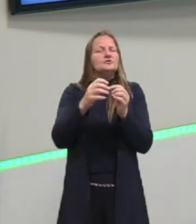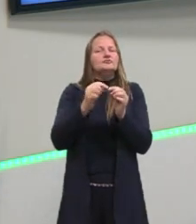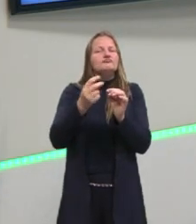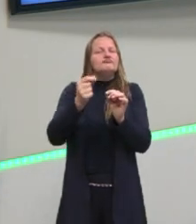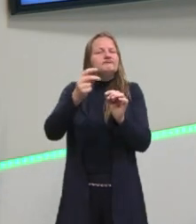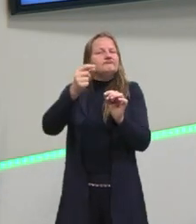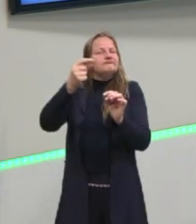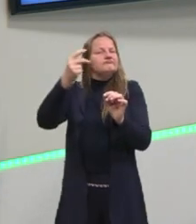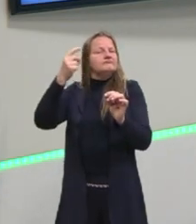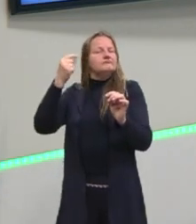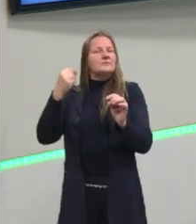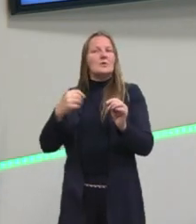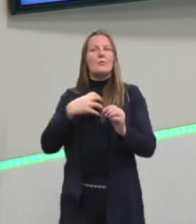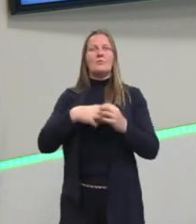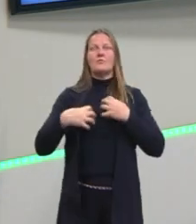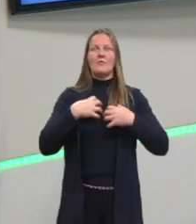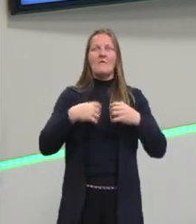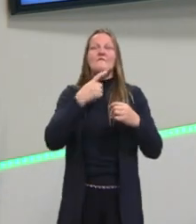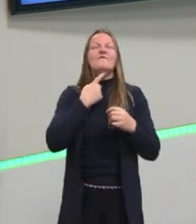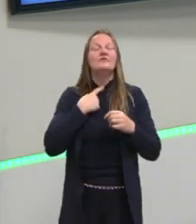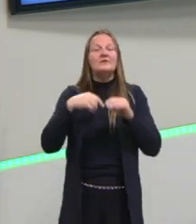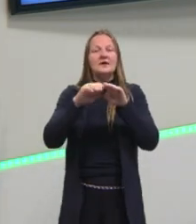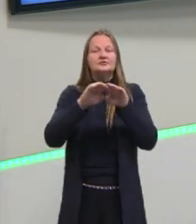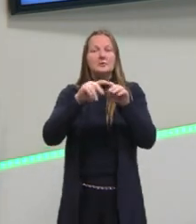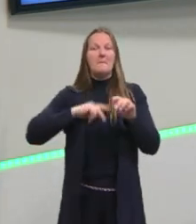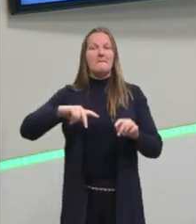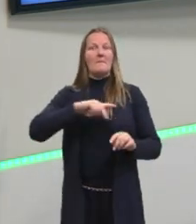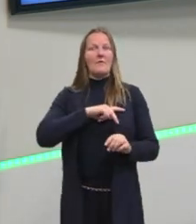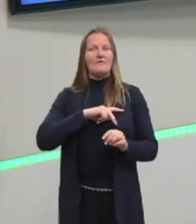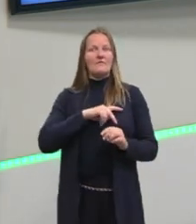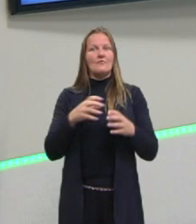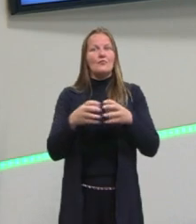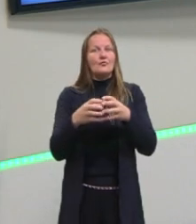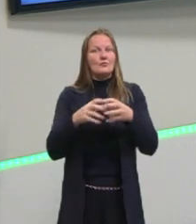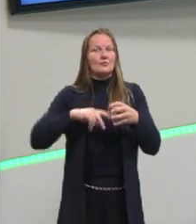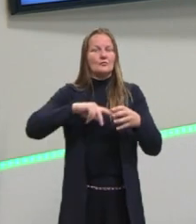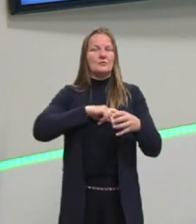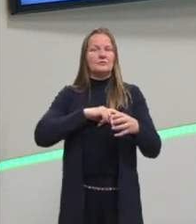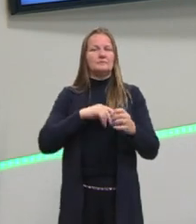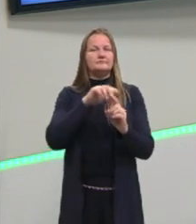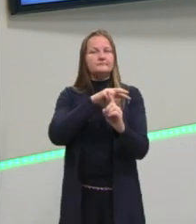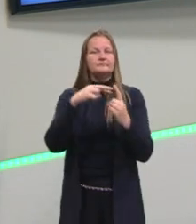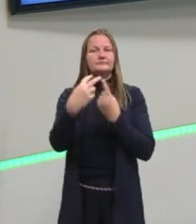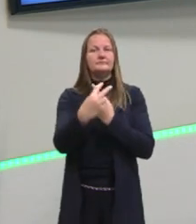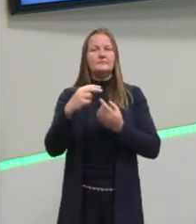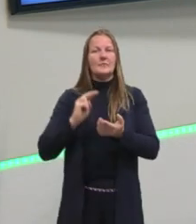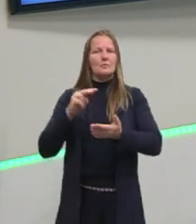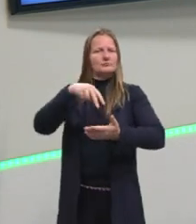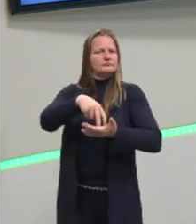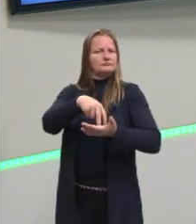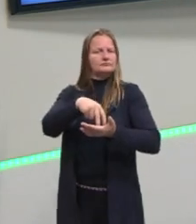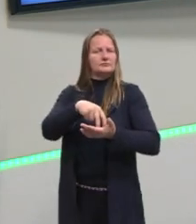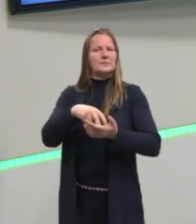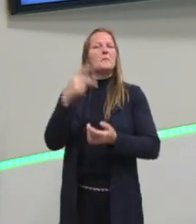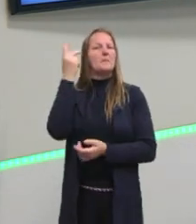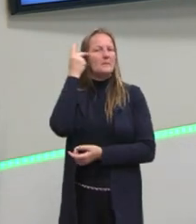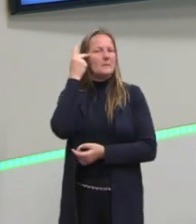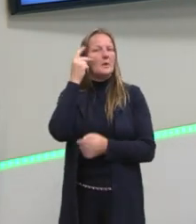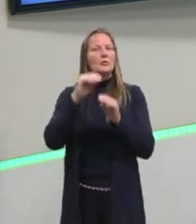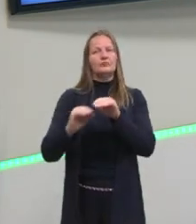atingir os anseios da classe mais popular. Ela foi protagonizada pela elite paulista,